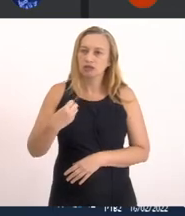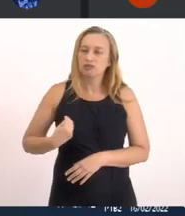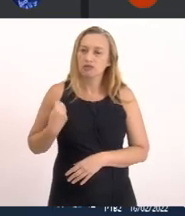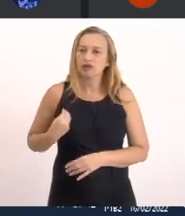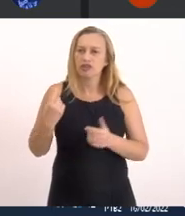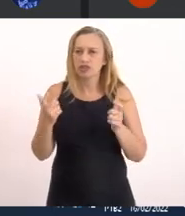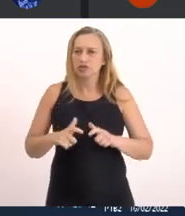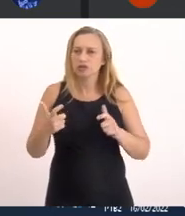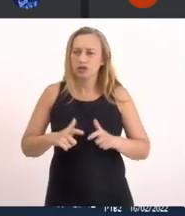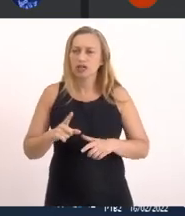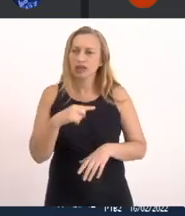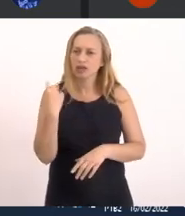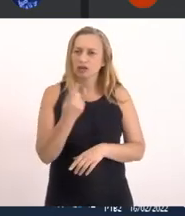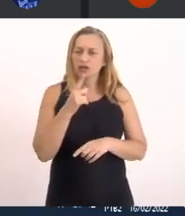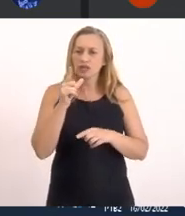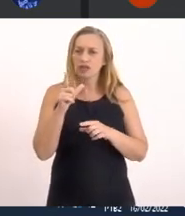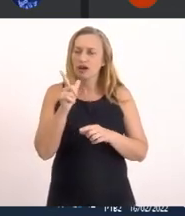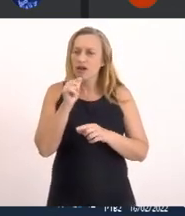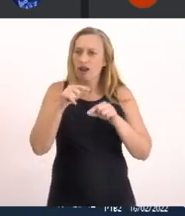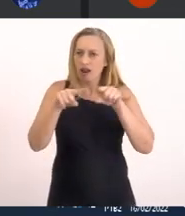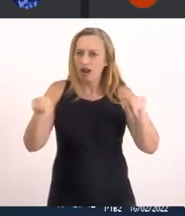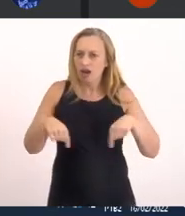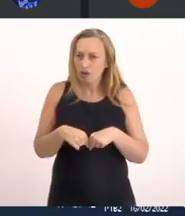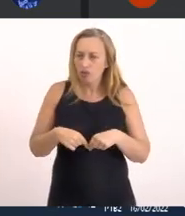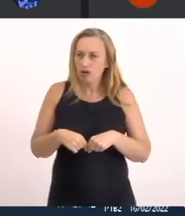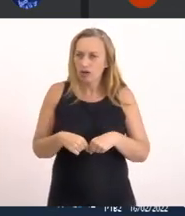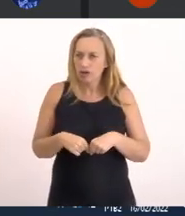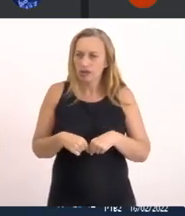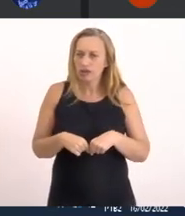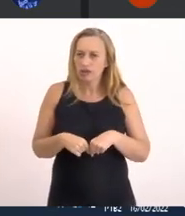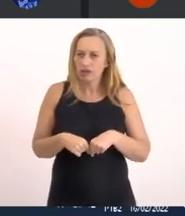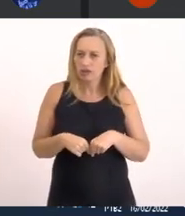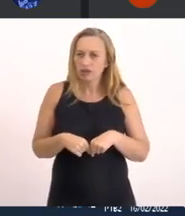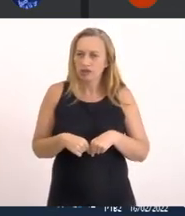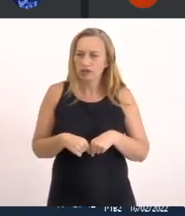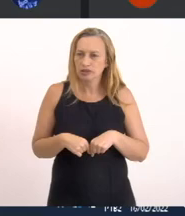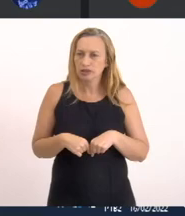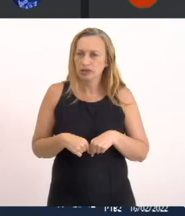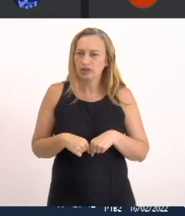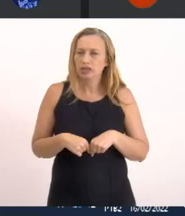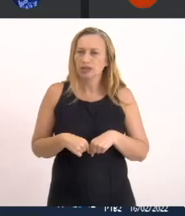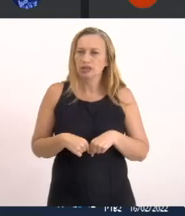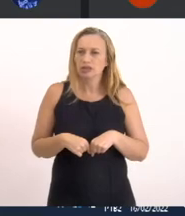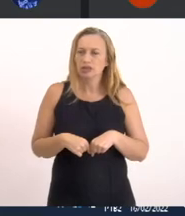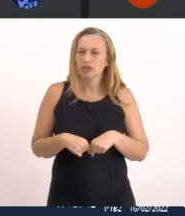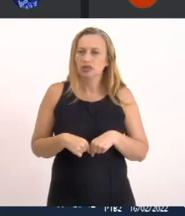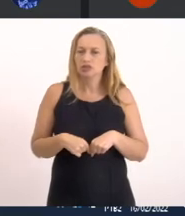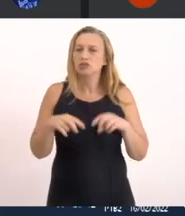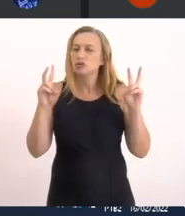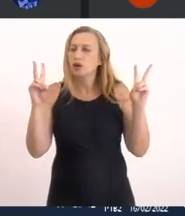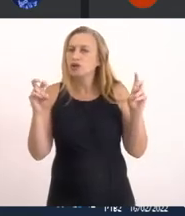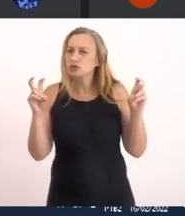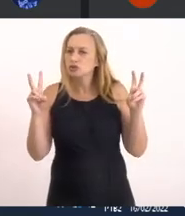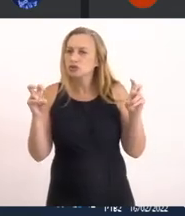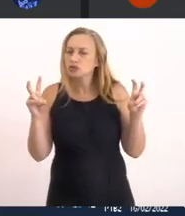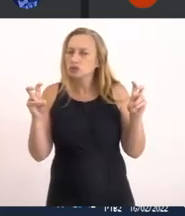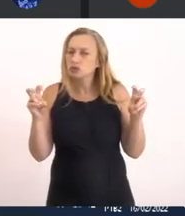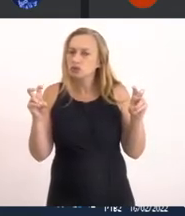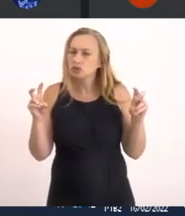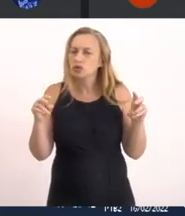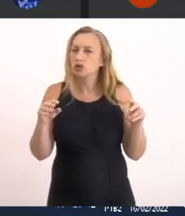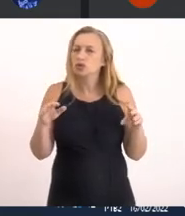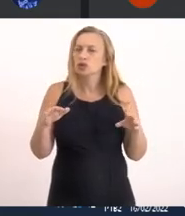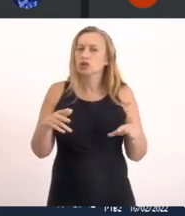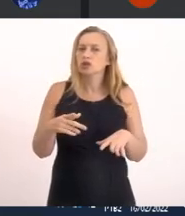Que a nossa lagoa A vitalidade Na lagoa É a vitalidade Da situação De vida Dos